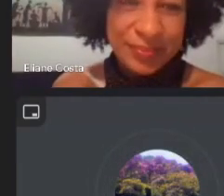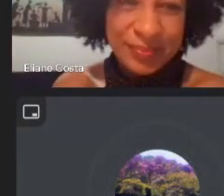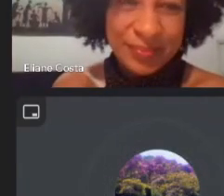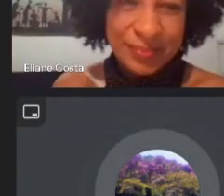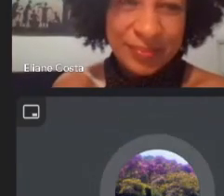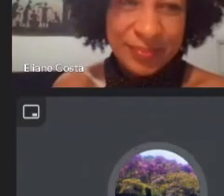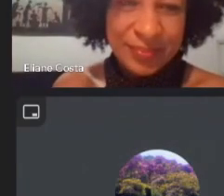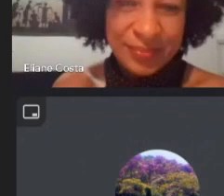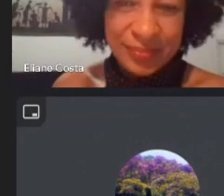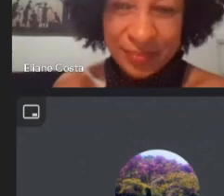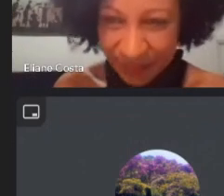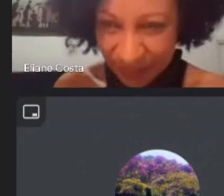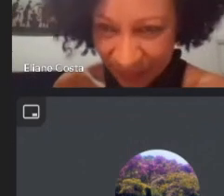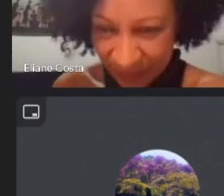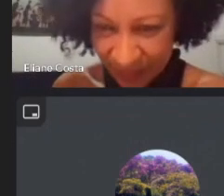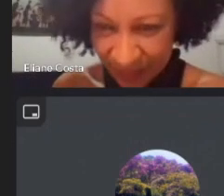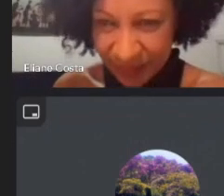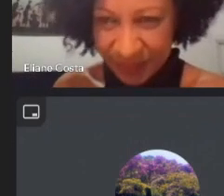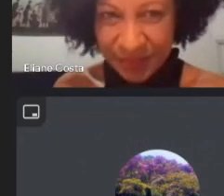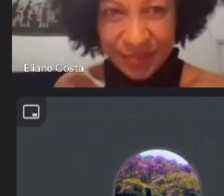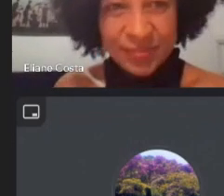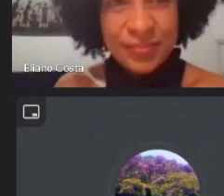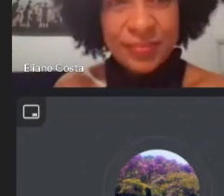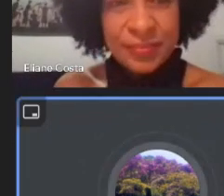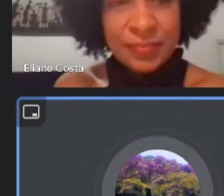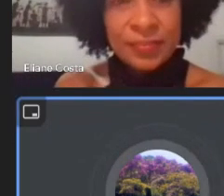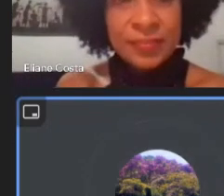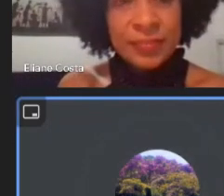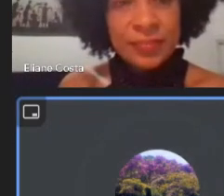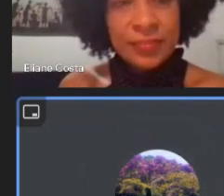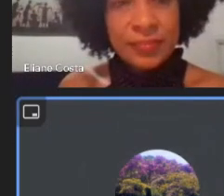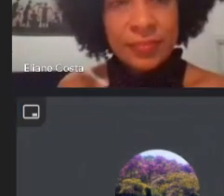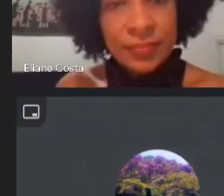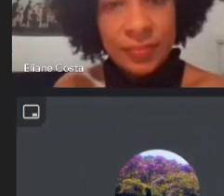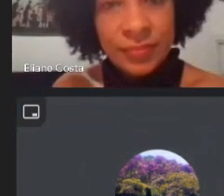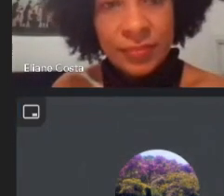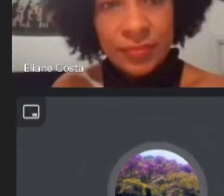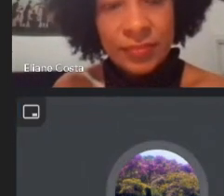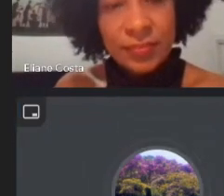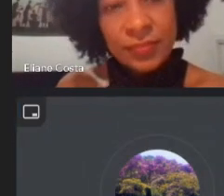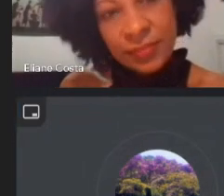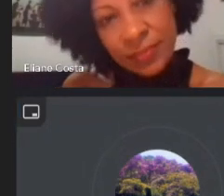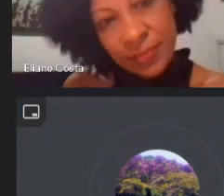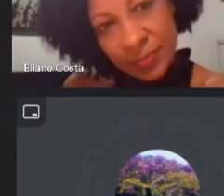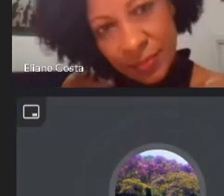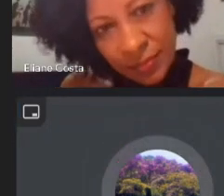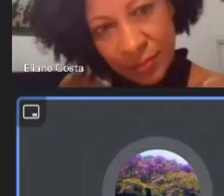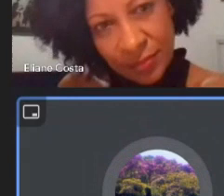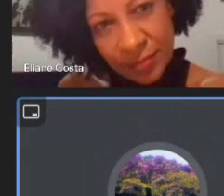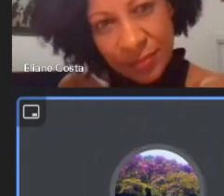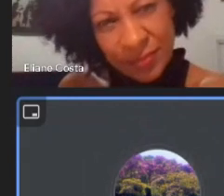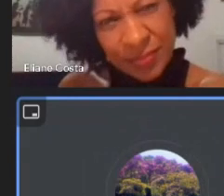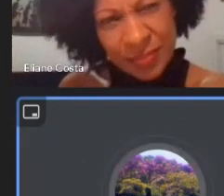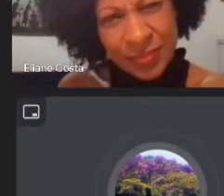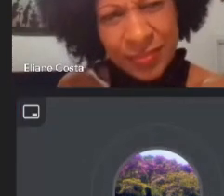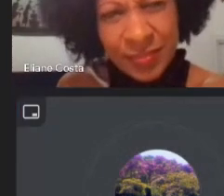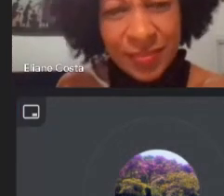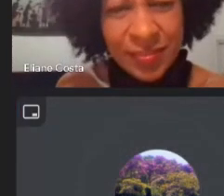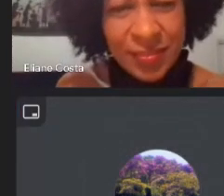quero agradecer né mais uma vez agradecer muito é